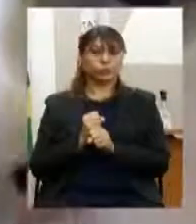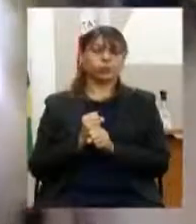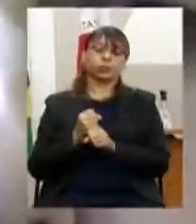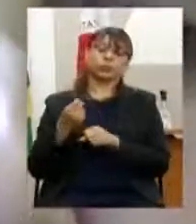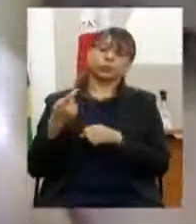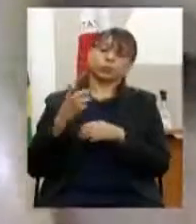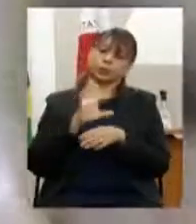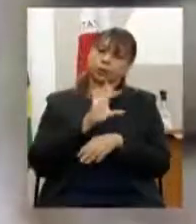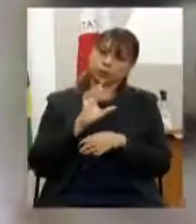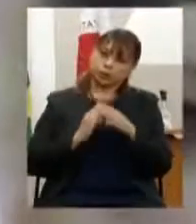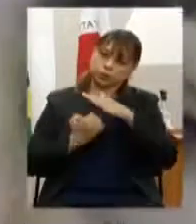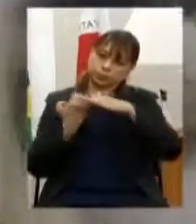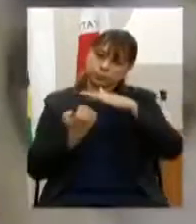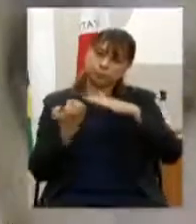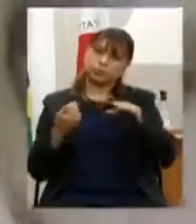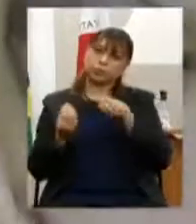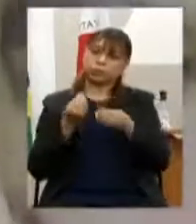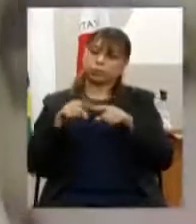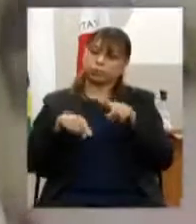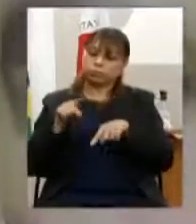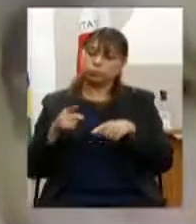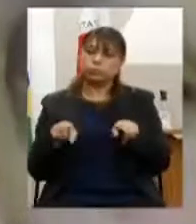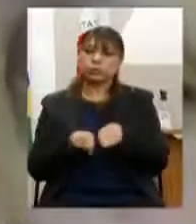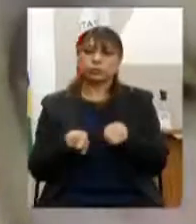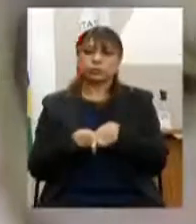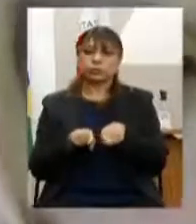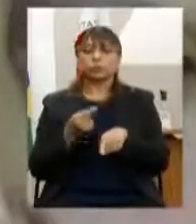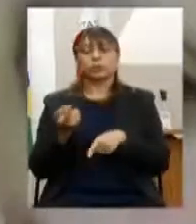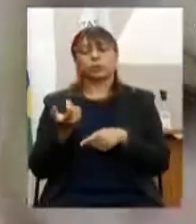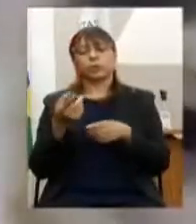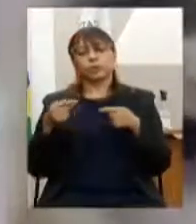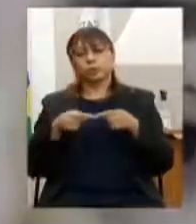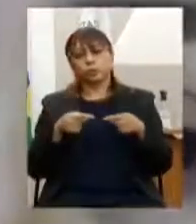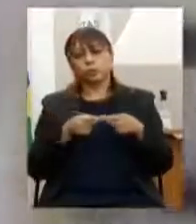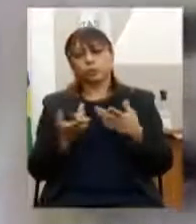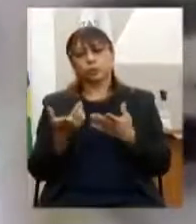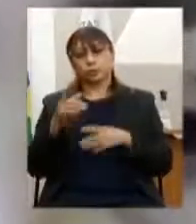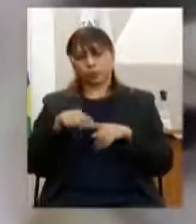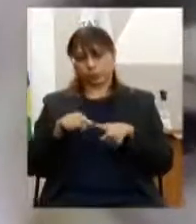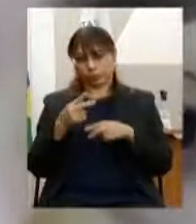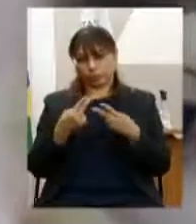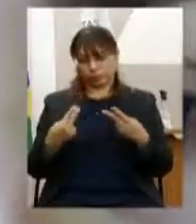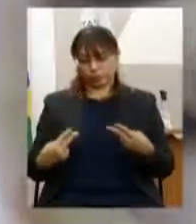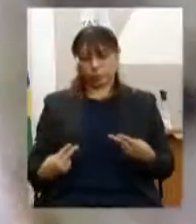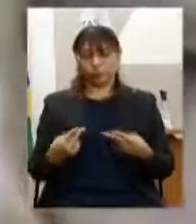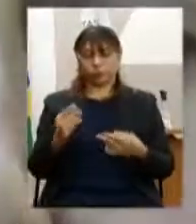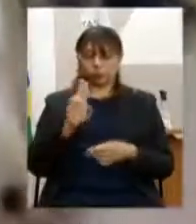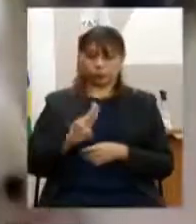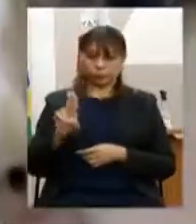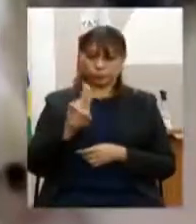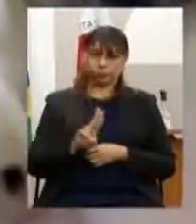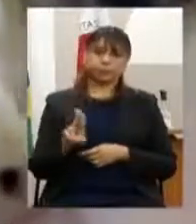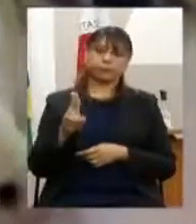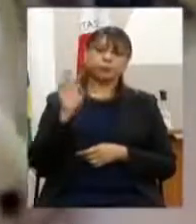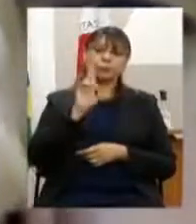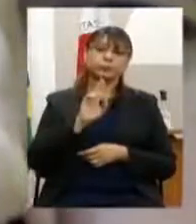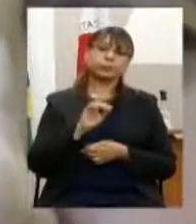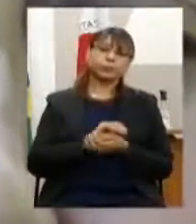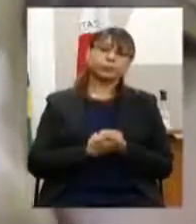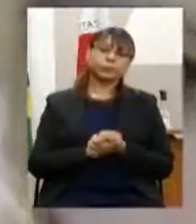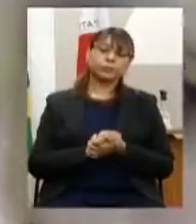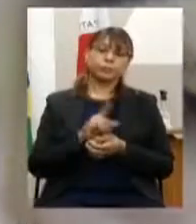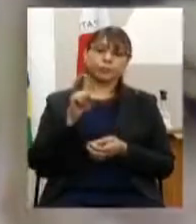equipamentos e insumos, além do apoio para seu financiamento, utilizando as metodologias das finanças